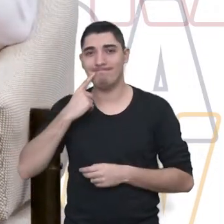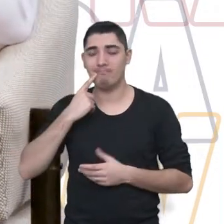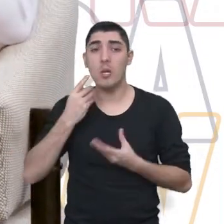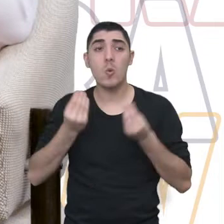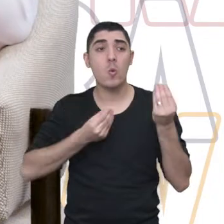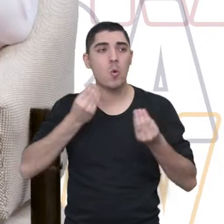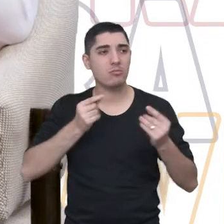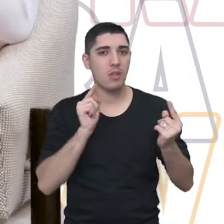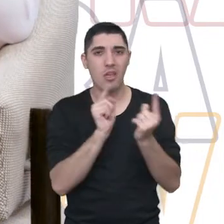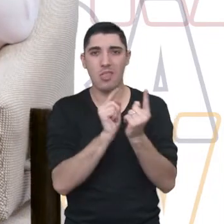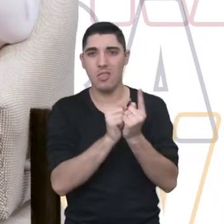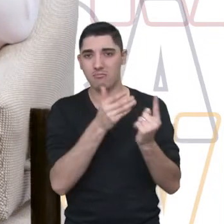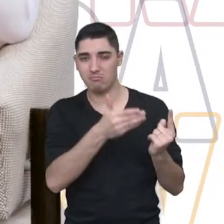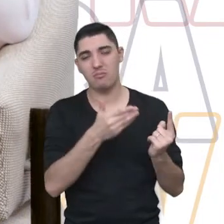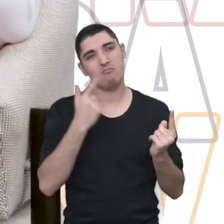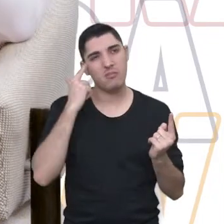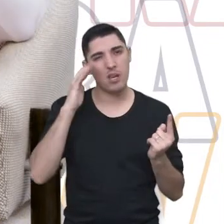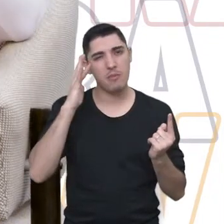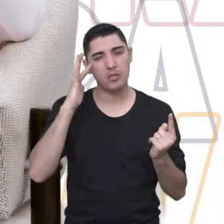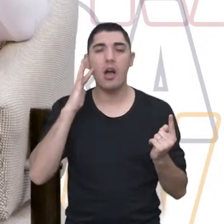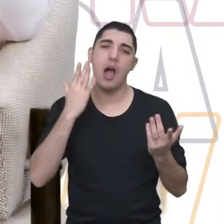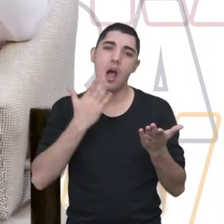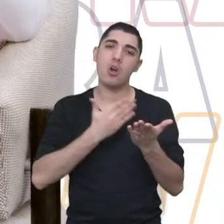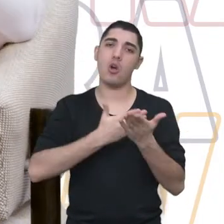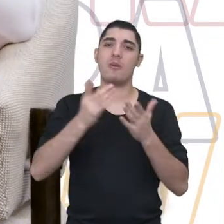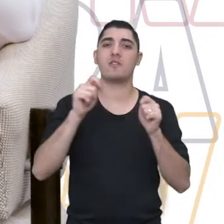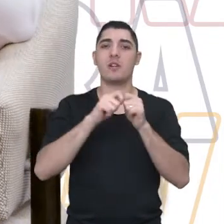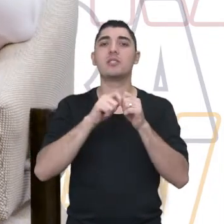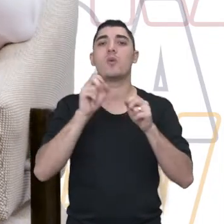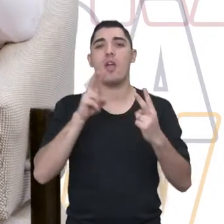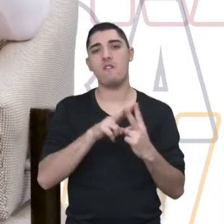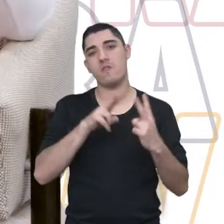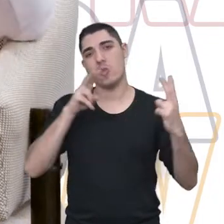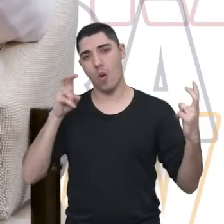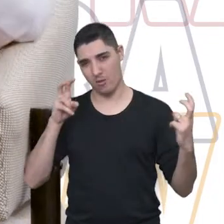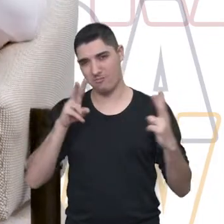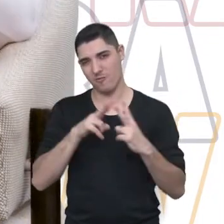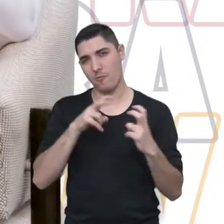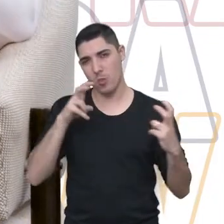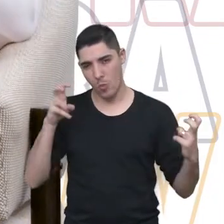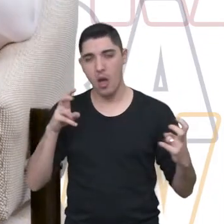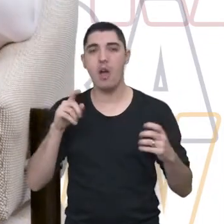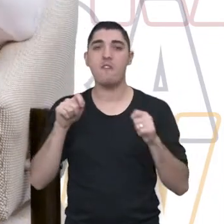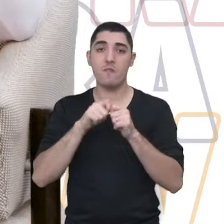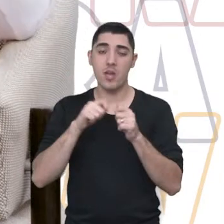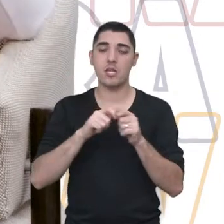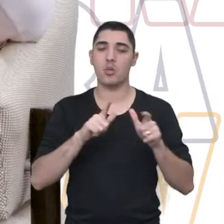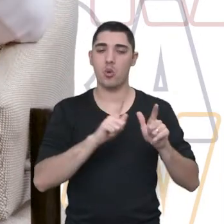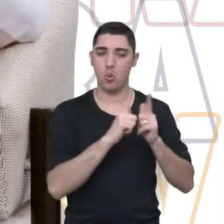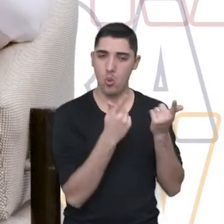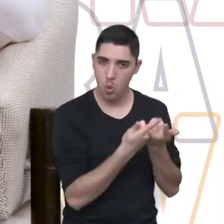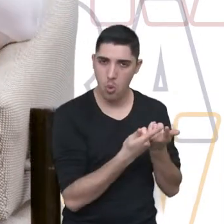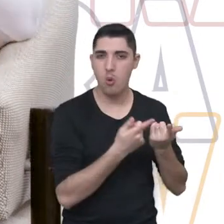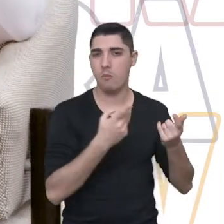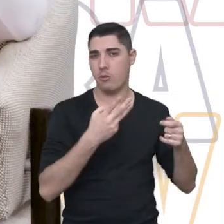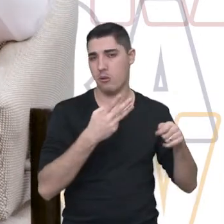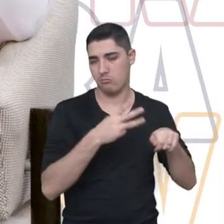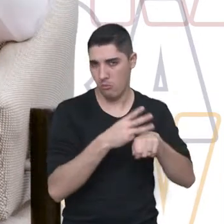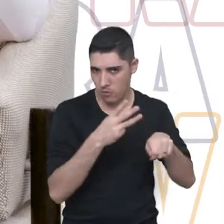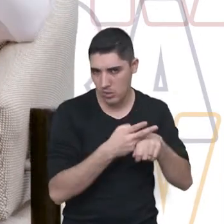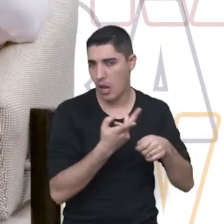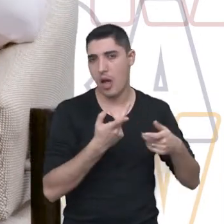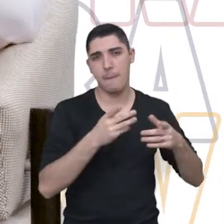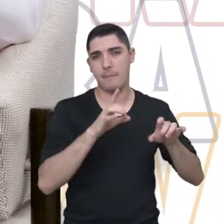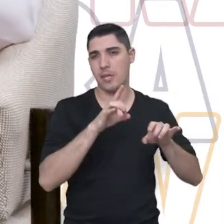uma forma de atender. Então começamos a fazer esse atendimento online, fizemos grupos online, fizemos